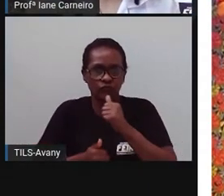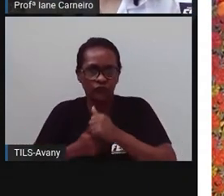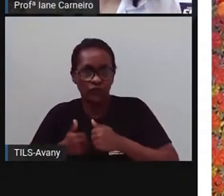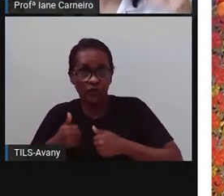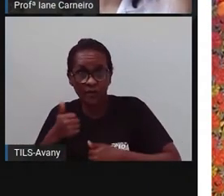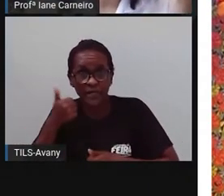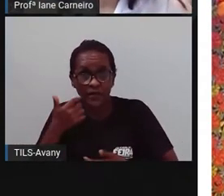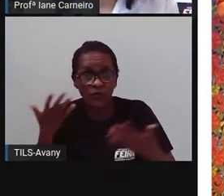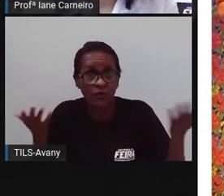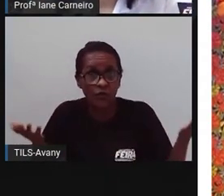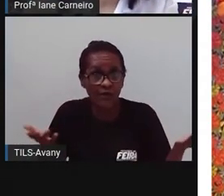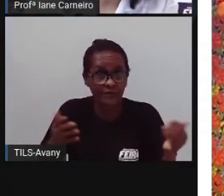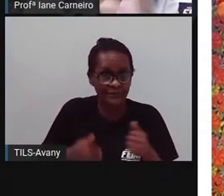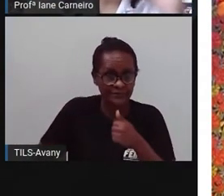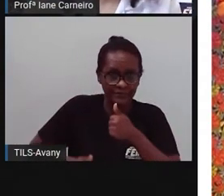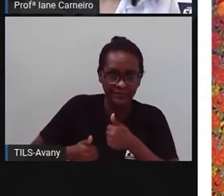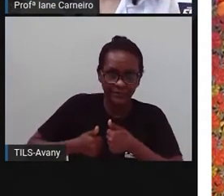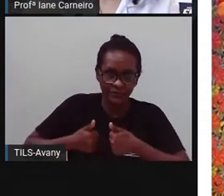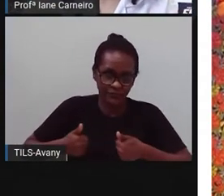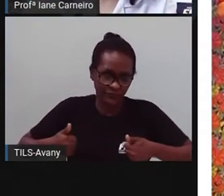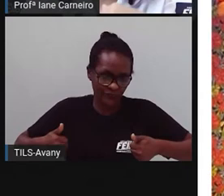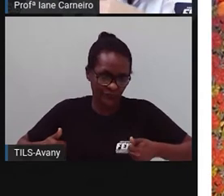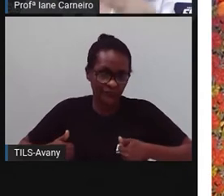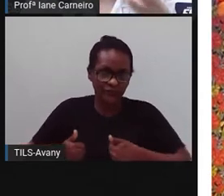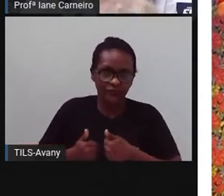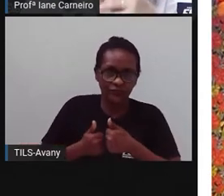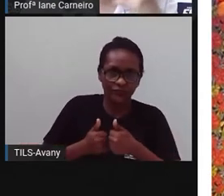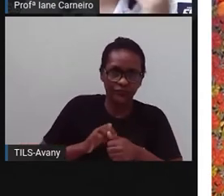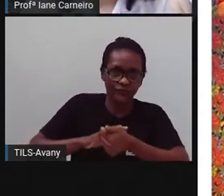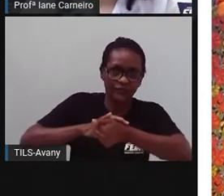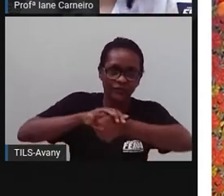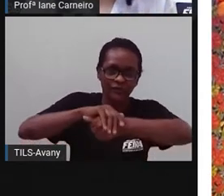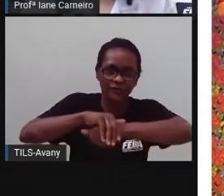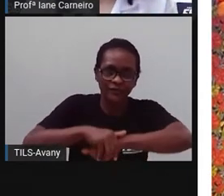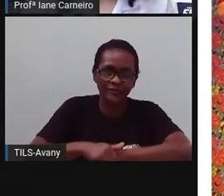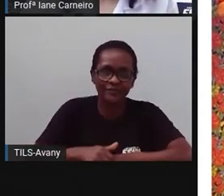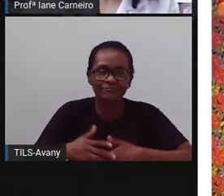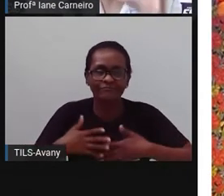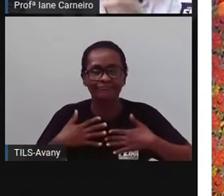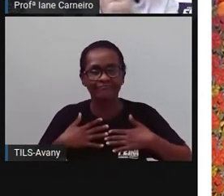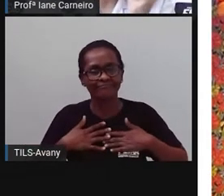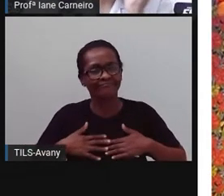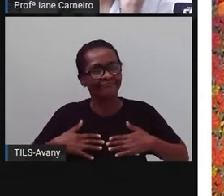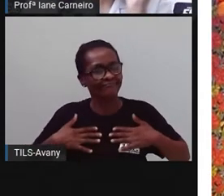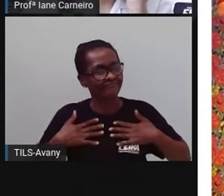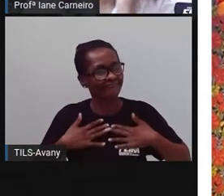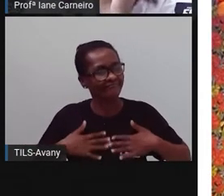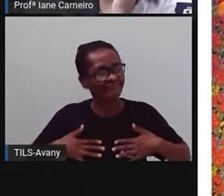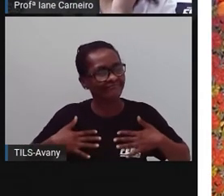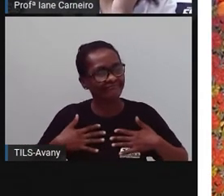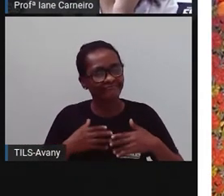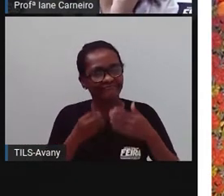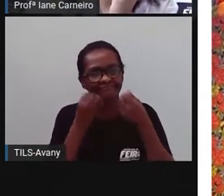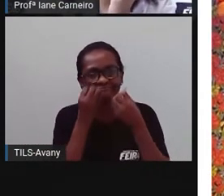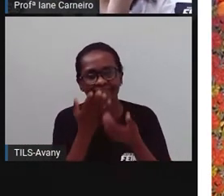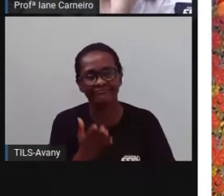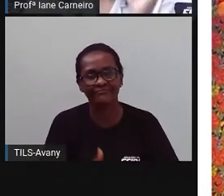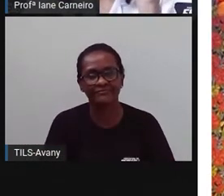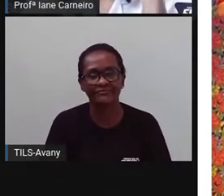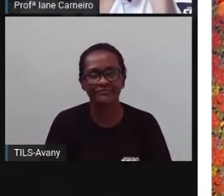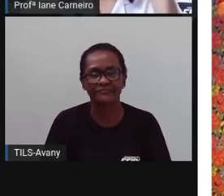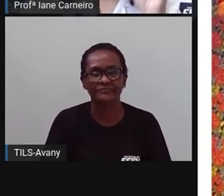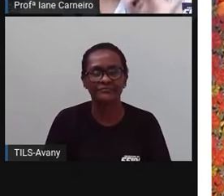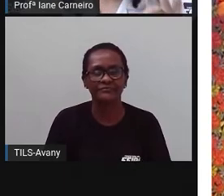sanfoneiro. E é uma noite, né? Um festival muito agradável, né? E a Pró também trouxe aqui uma informação para vocês. Ó!